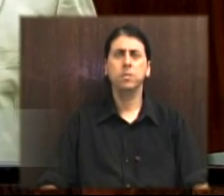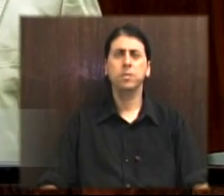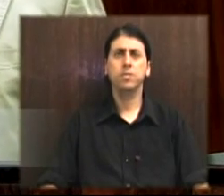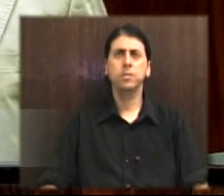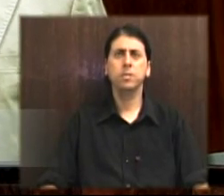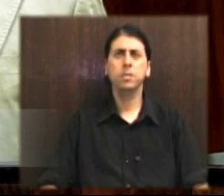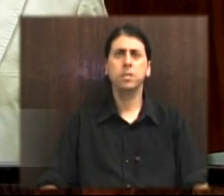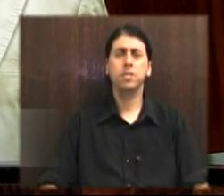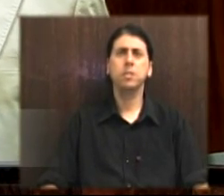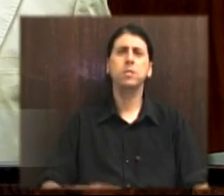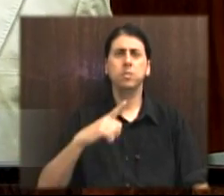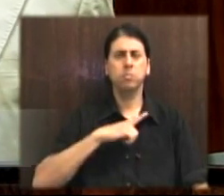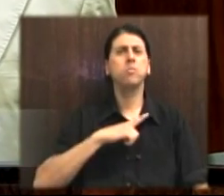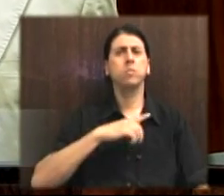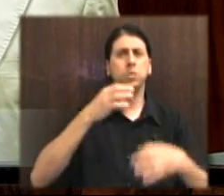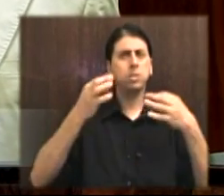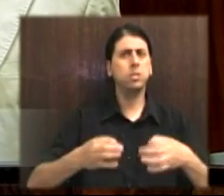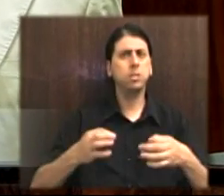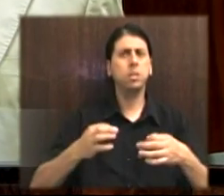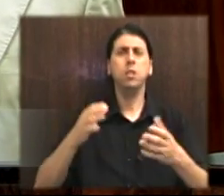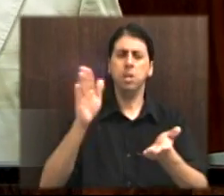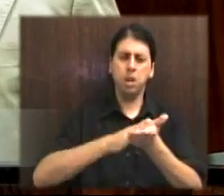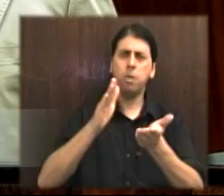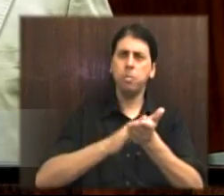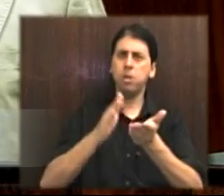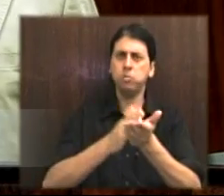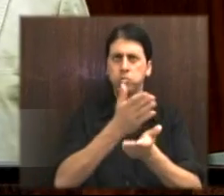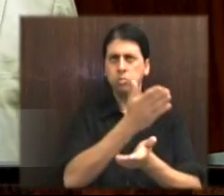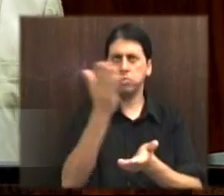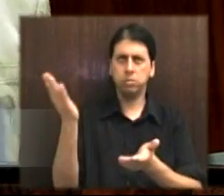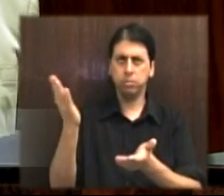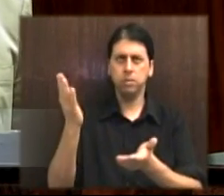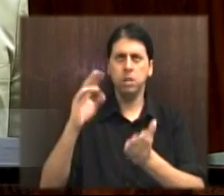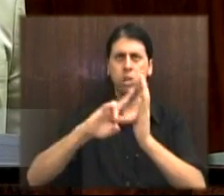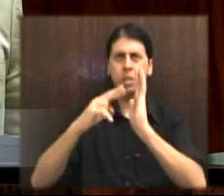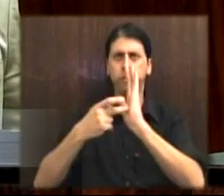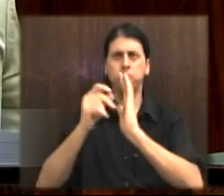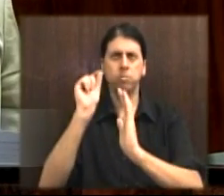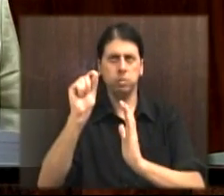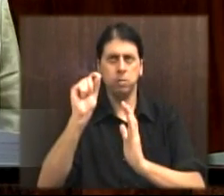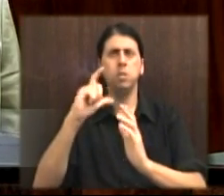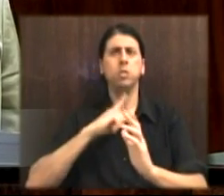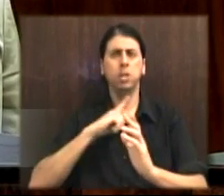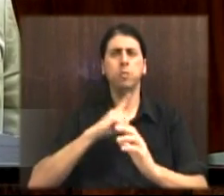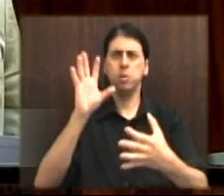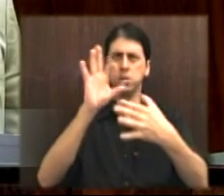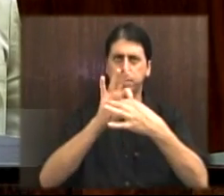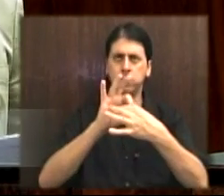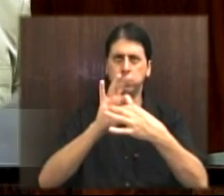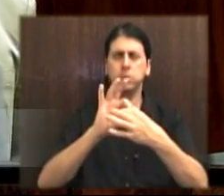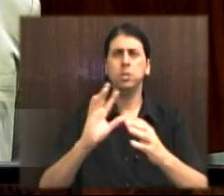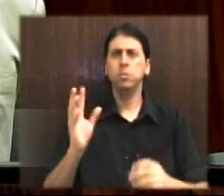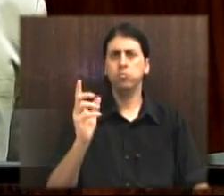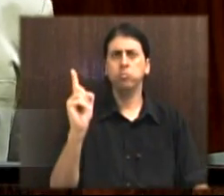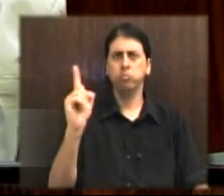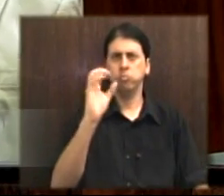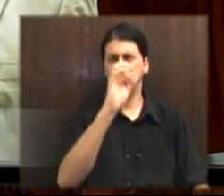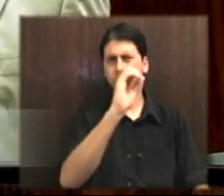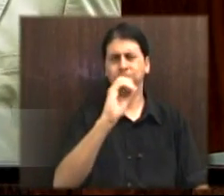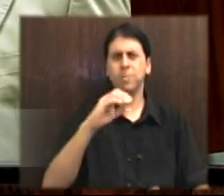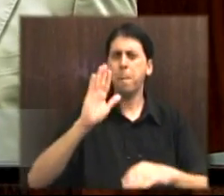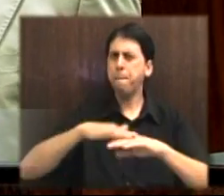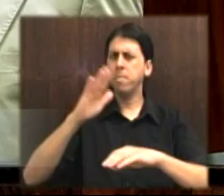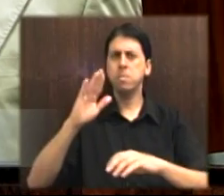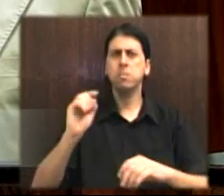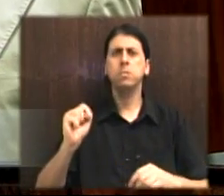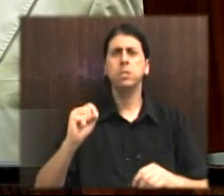Com certeza, esses aplausos significam o engajamento de centenas de lideranças desse